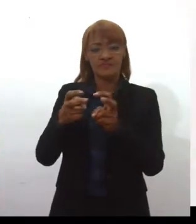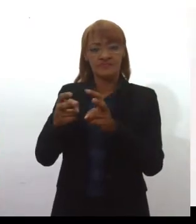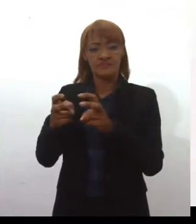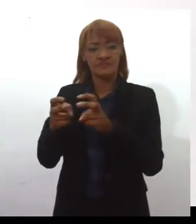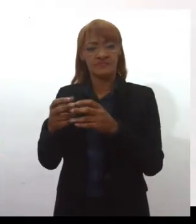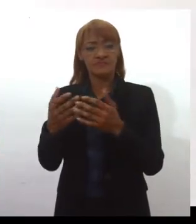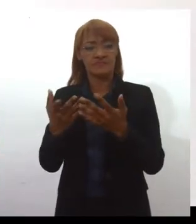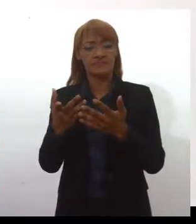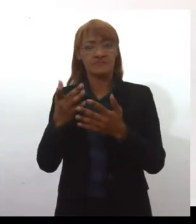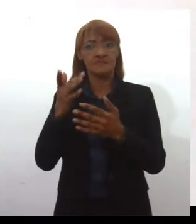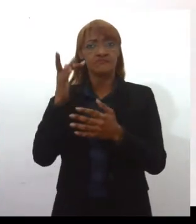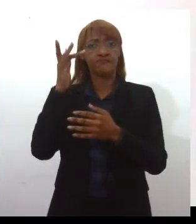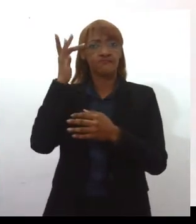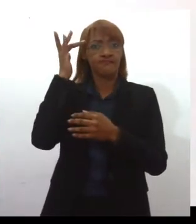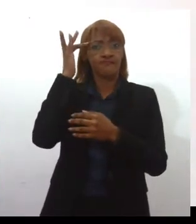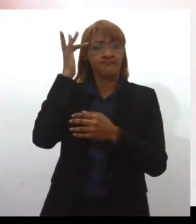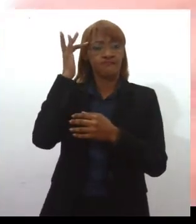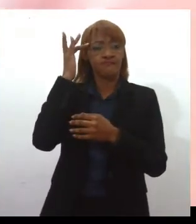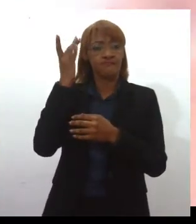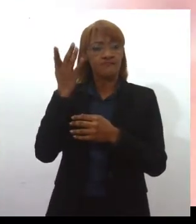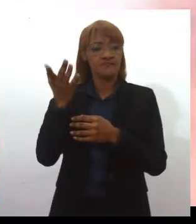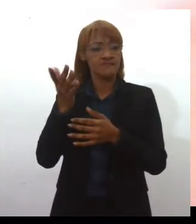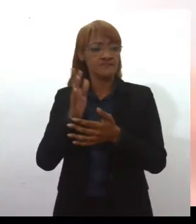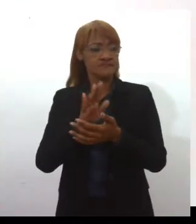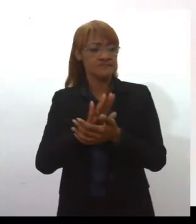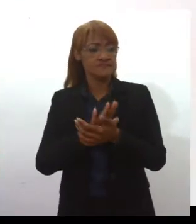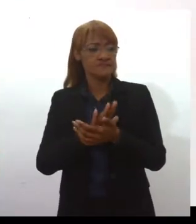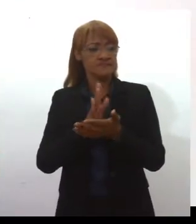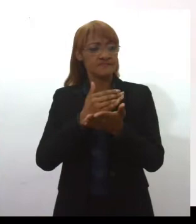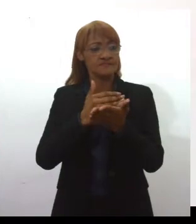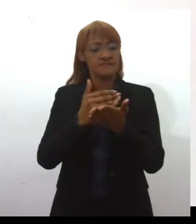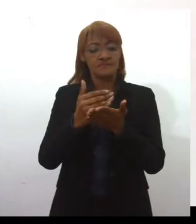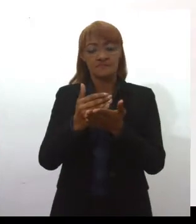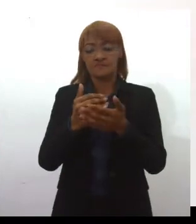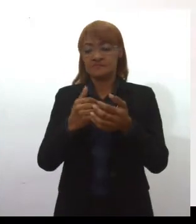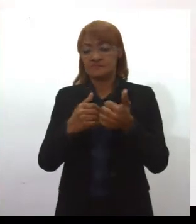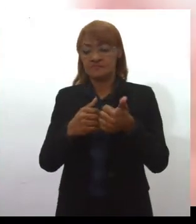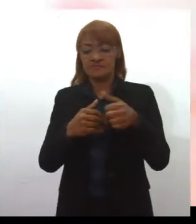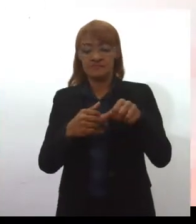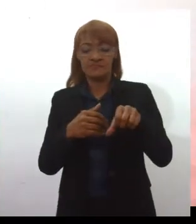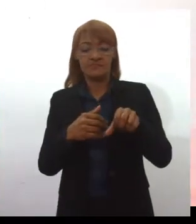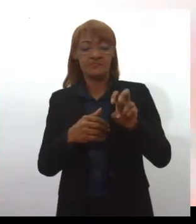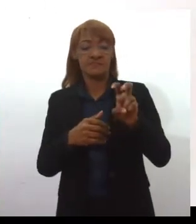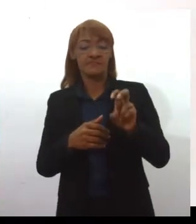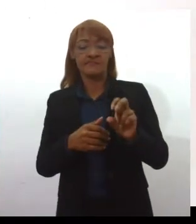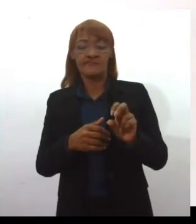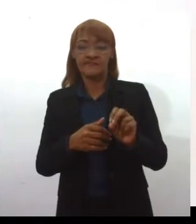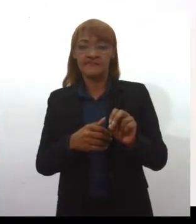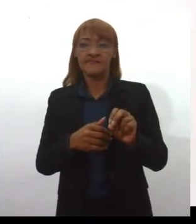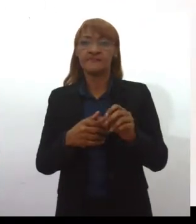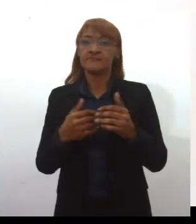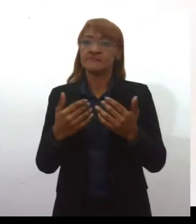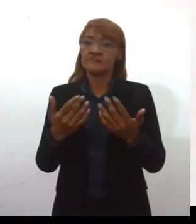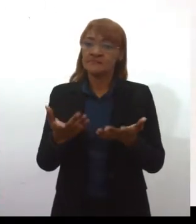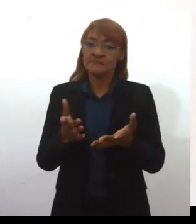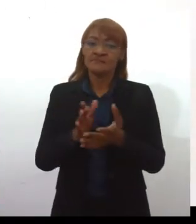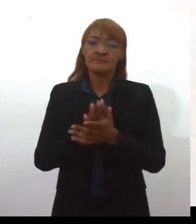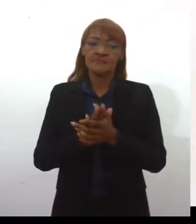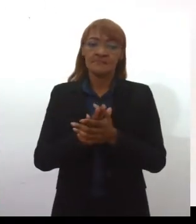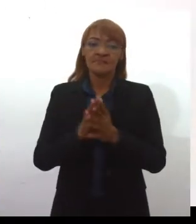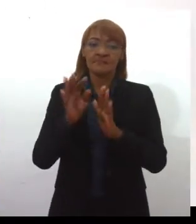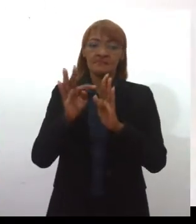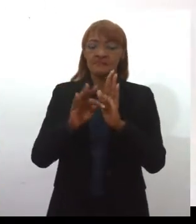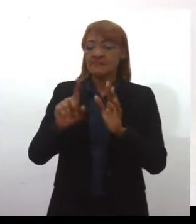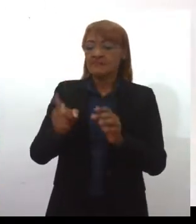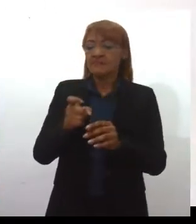maturidades e de outras linguagens a partir de 1950, quando os textos dela vão ser da ex